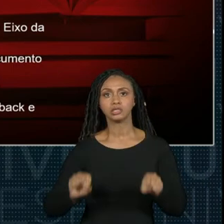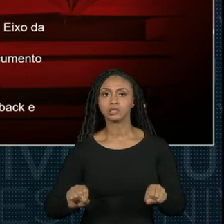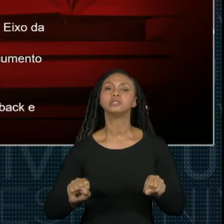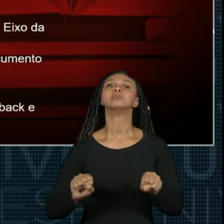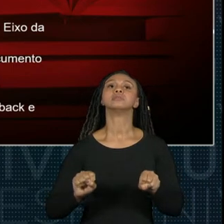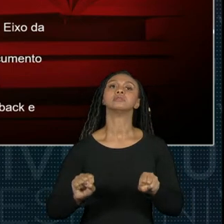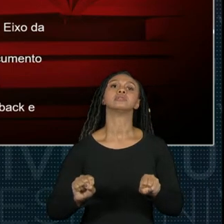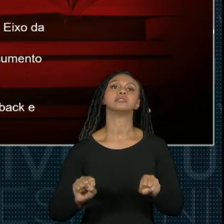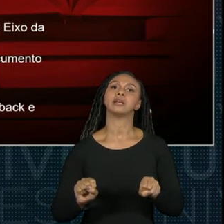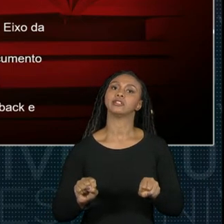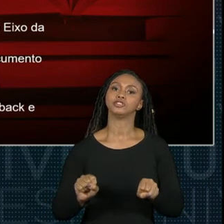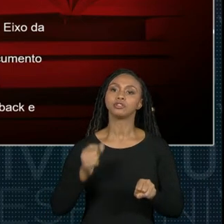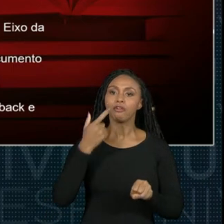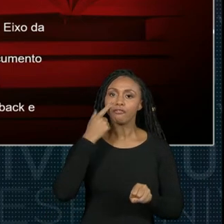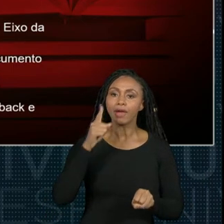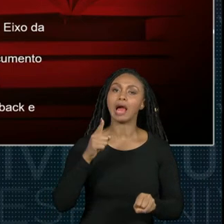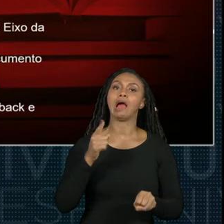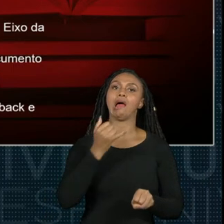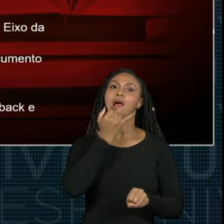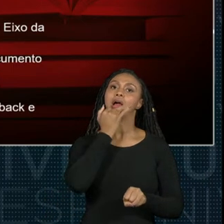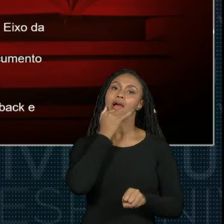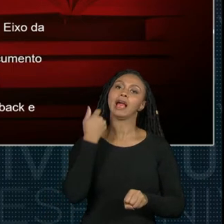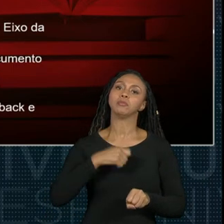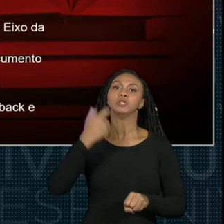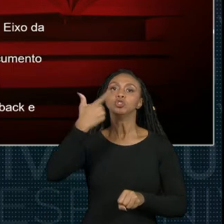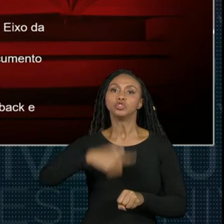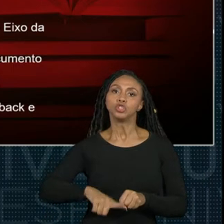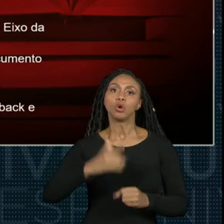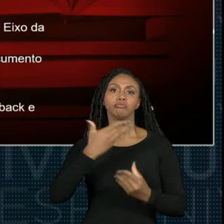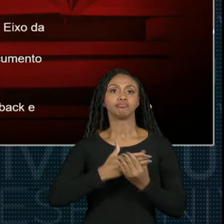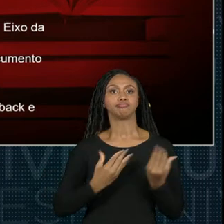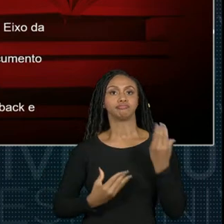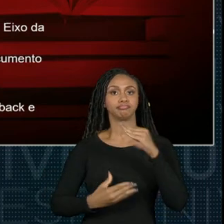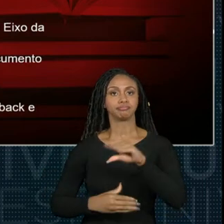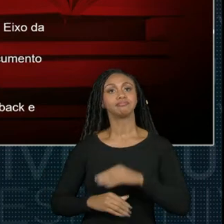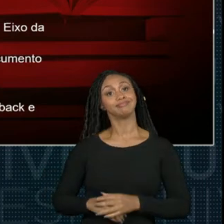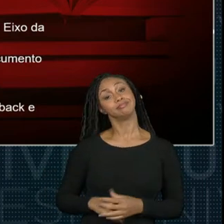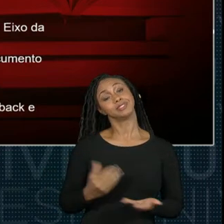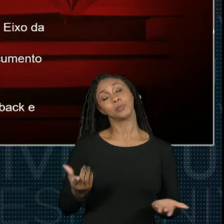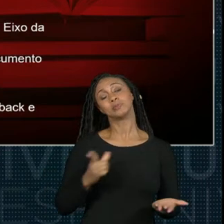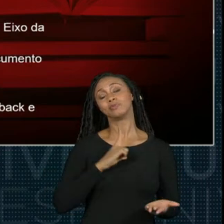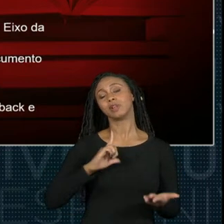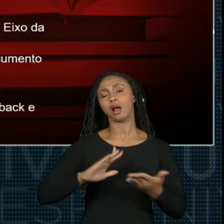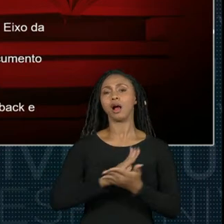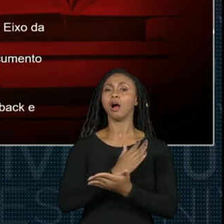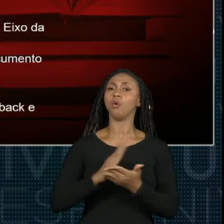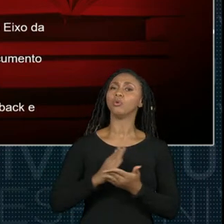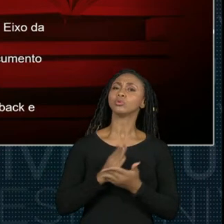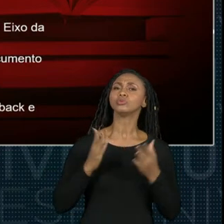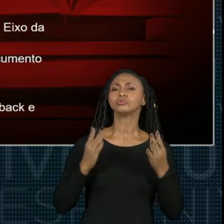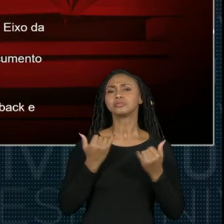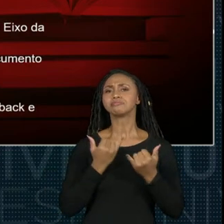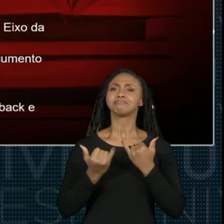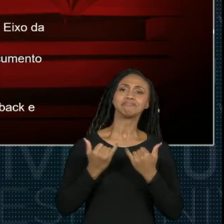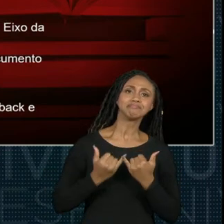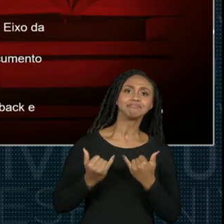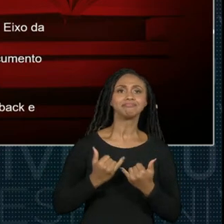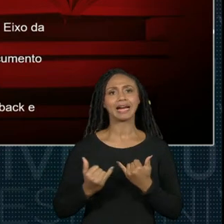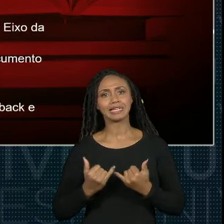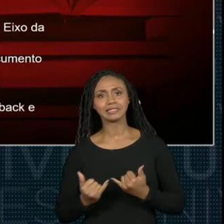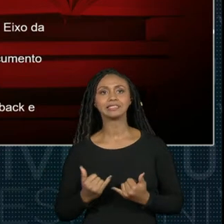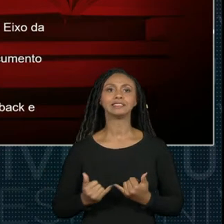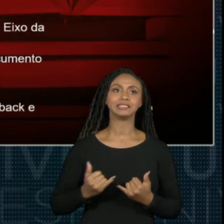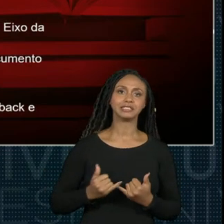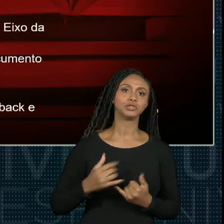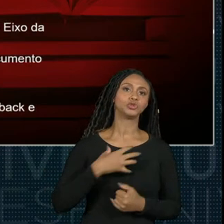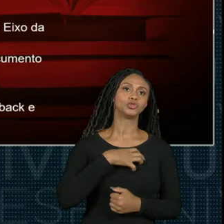fazer uma nova postagem no portal do aluno. Então é parecido tem alguns detalhes diferentes mas é bem parecido com o